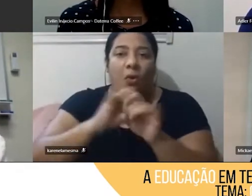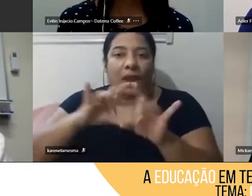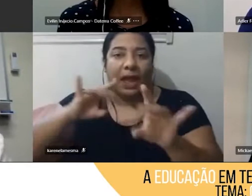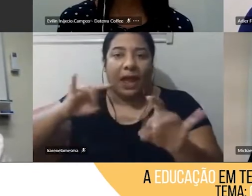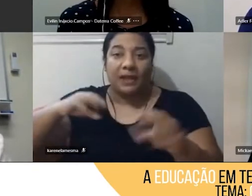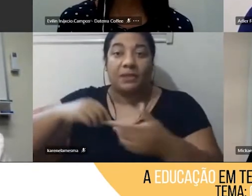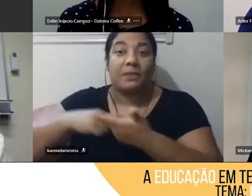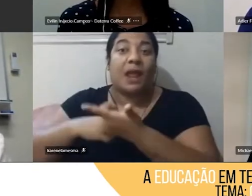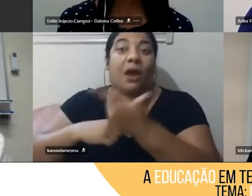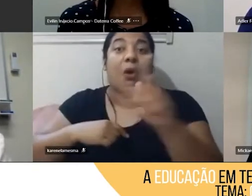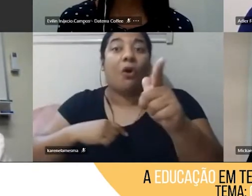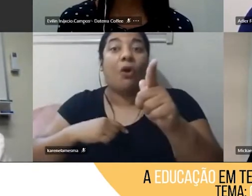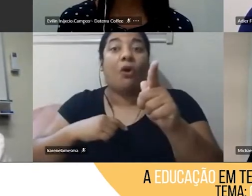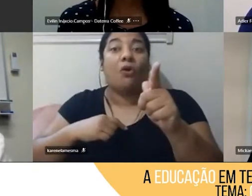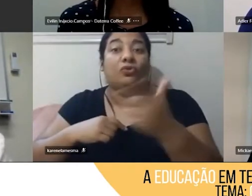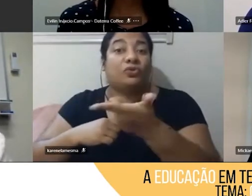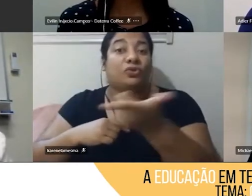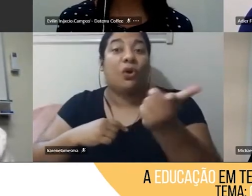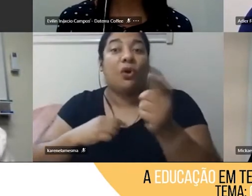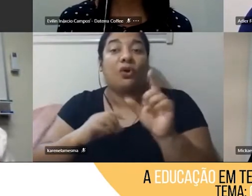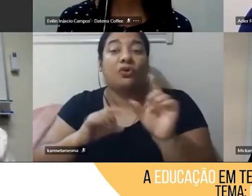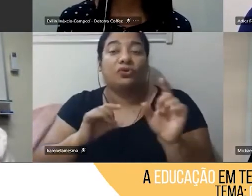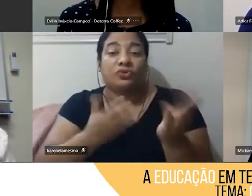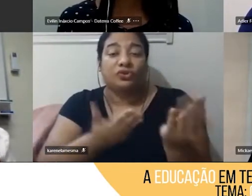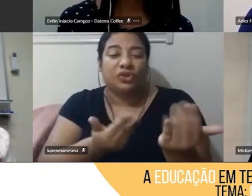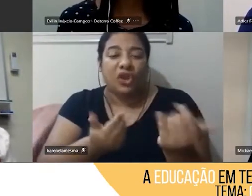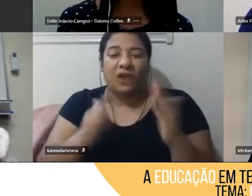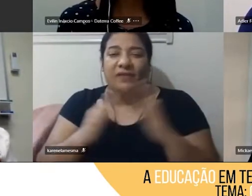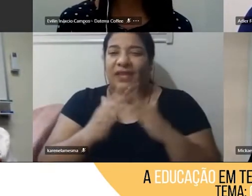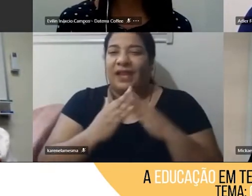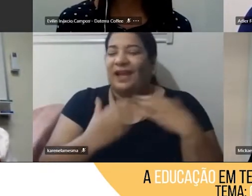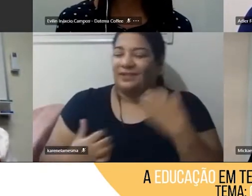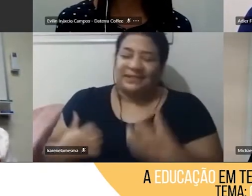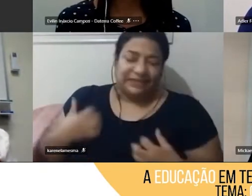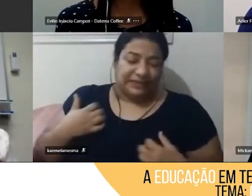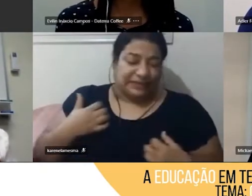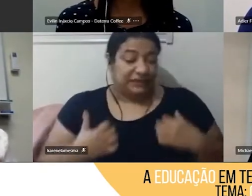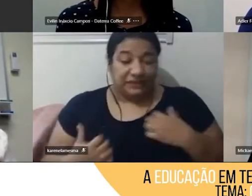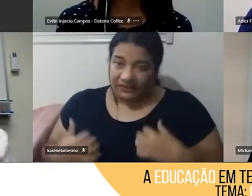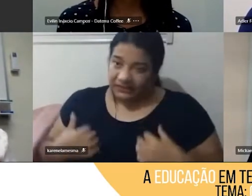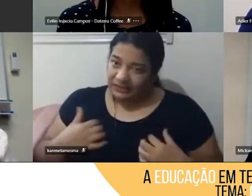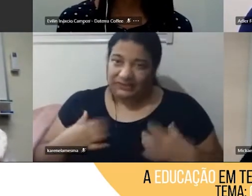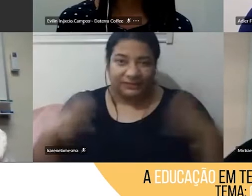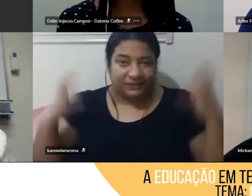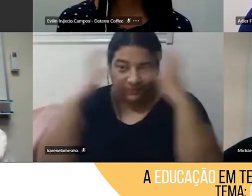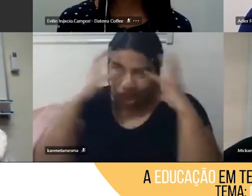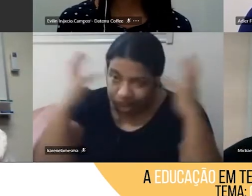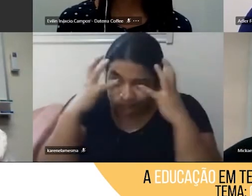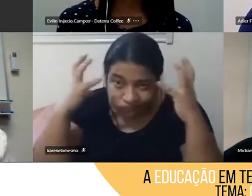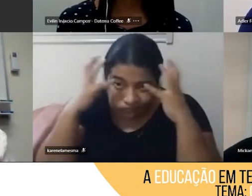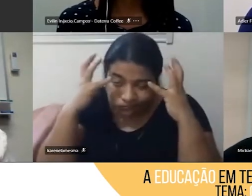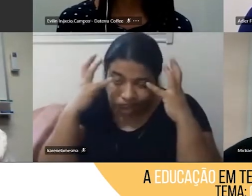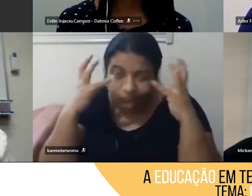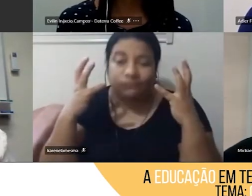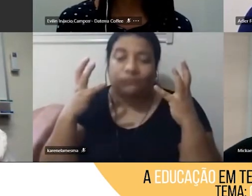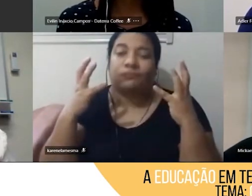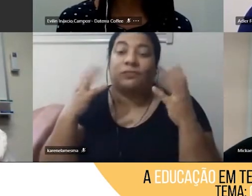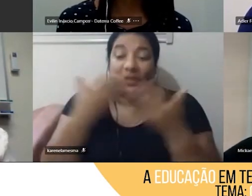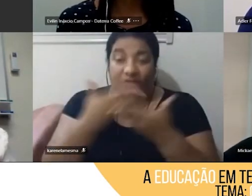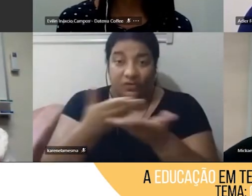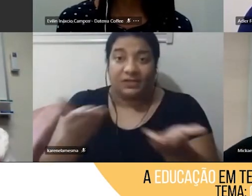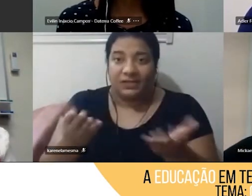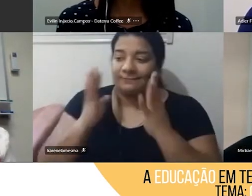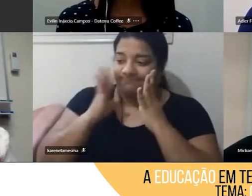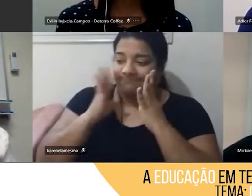super angustiados em suas casas, que estão num momento de muito estresse, eu acho que vocês fizeram escutas, né, com eles,